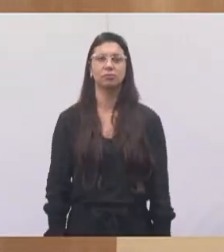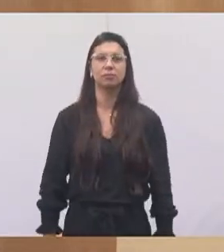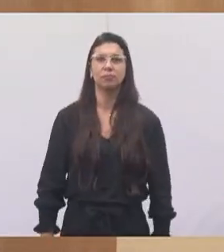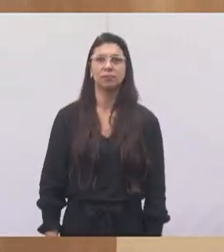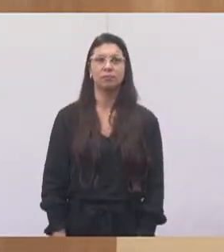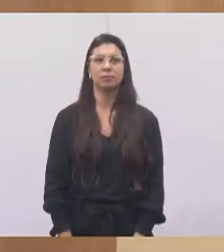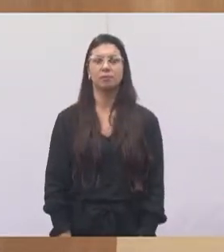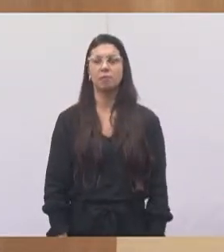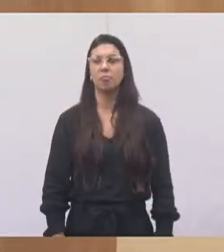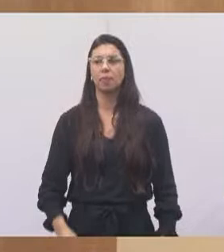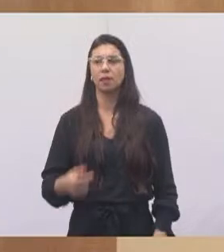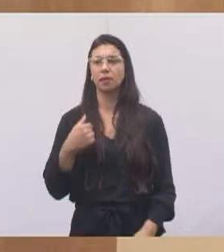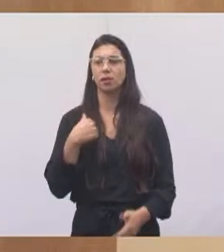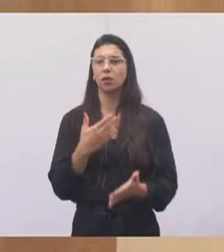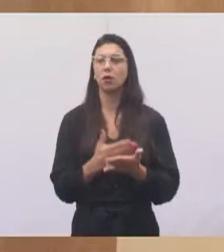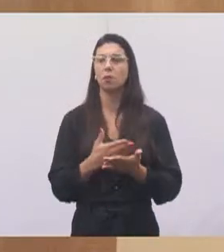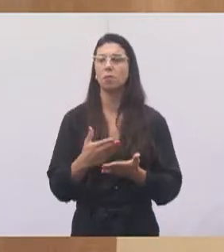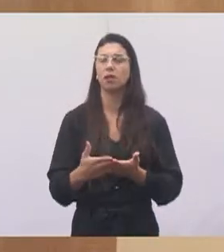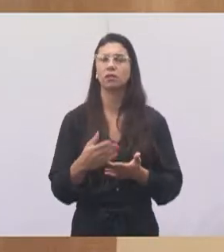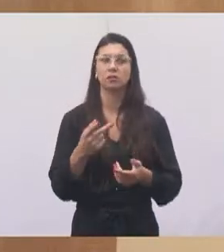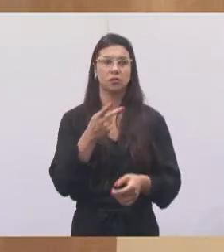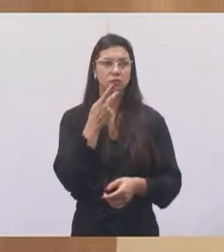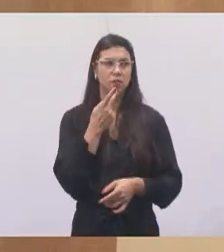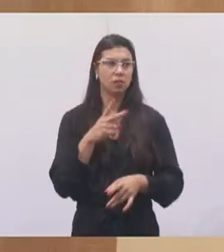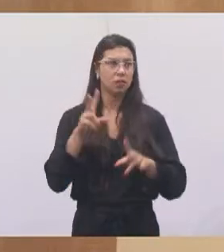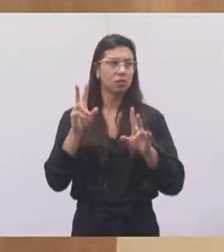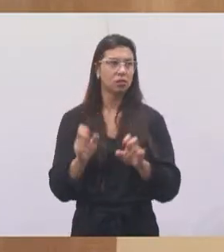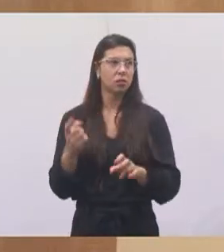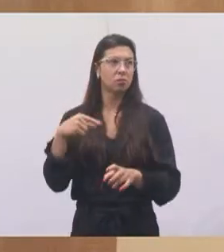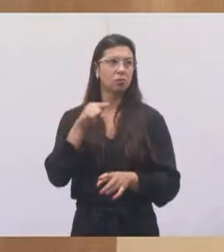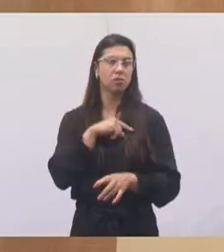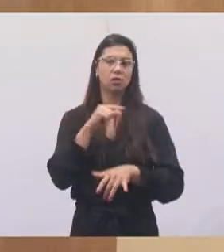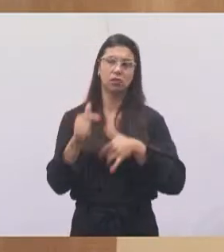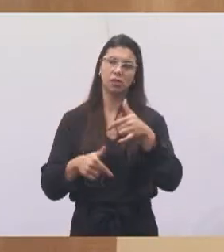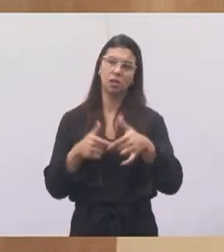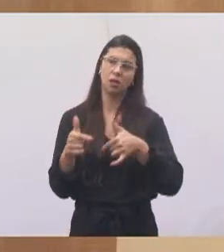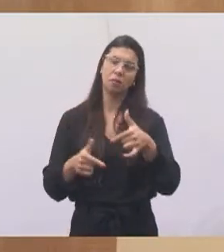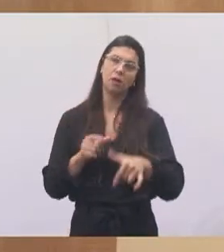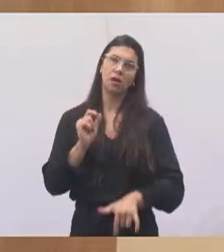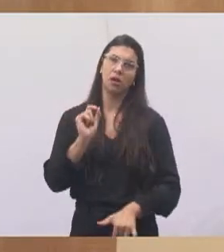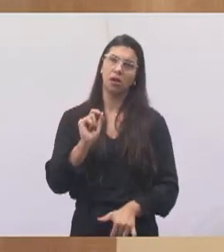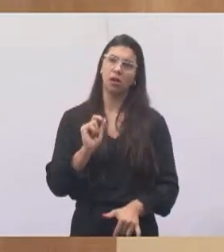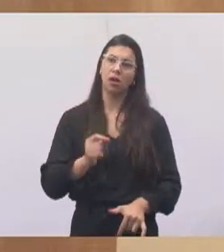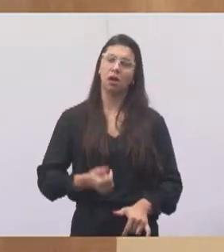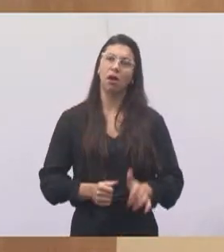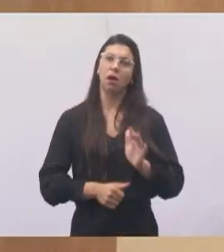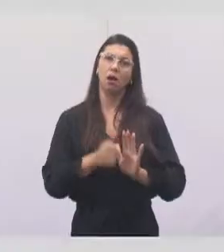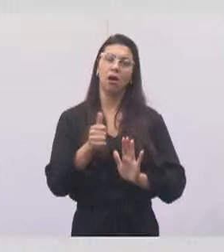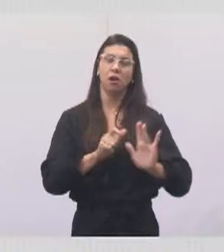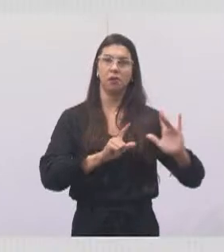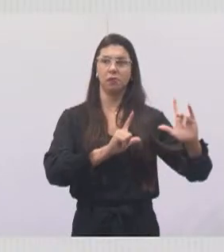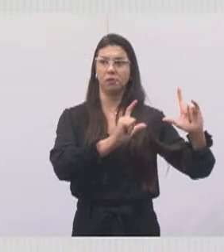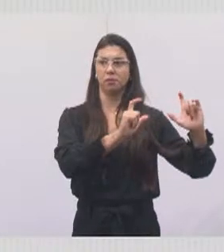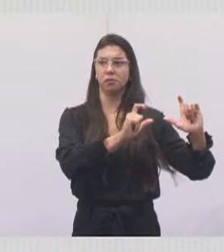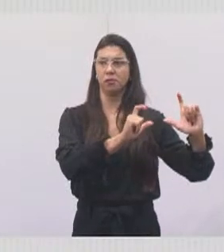Gente, eu começo falando aqui do nosso trabalho, apresentando a primeira foto aí, por favor,